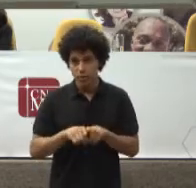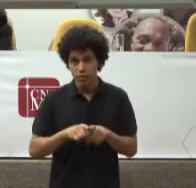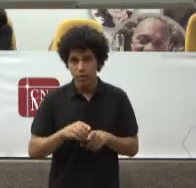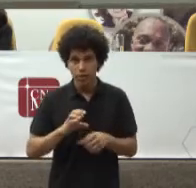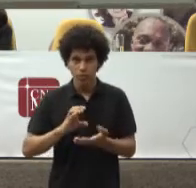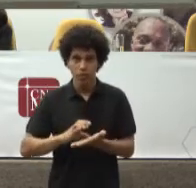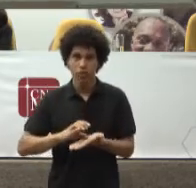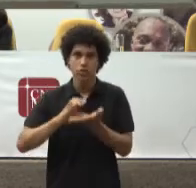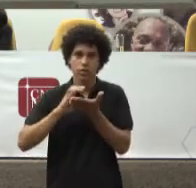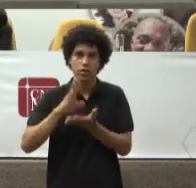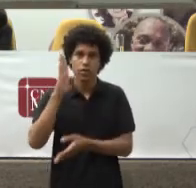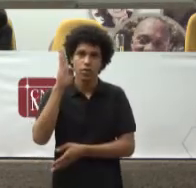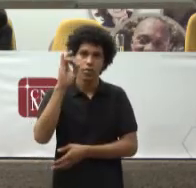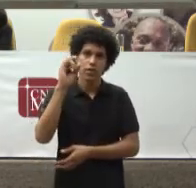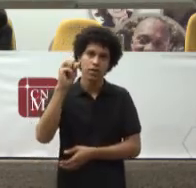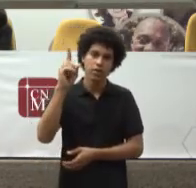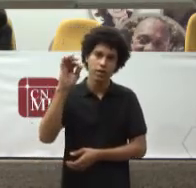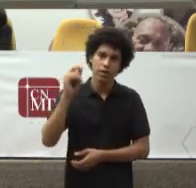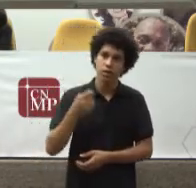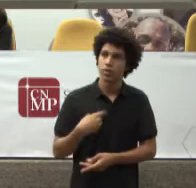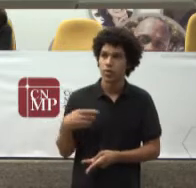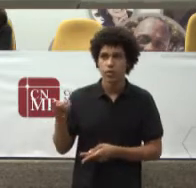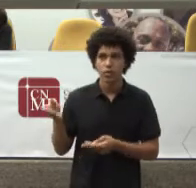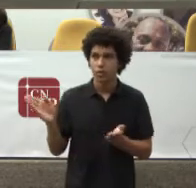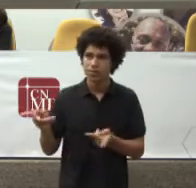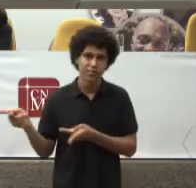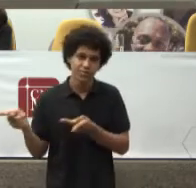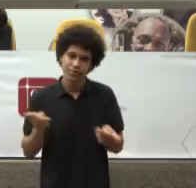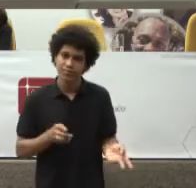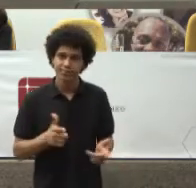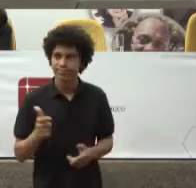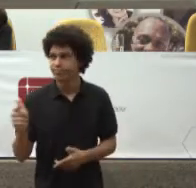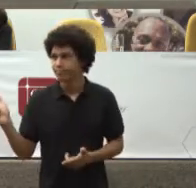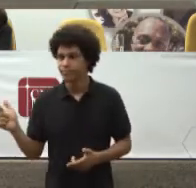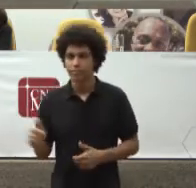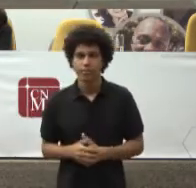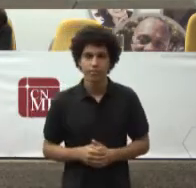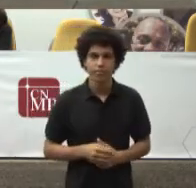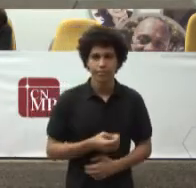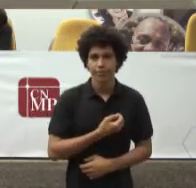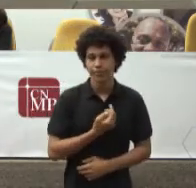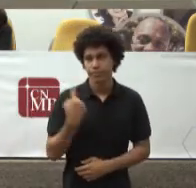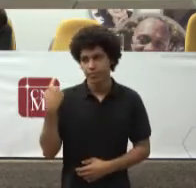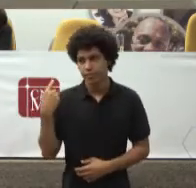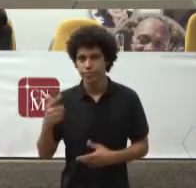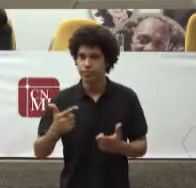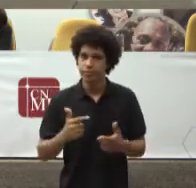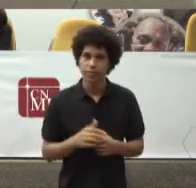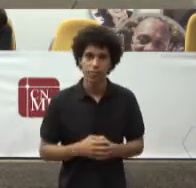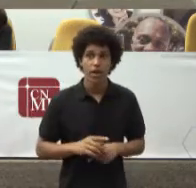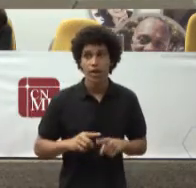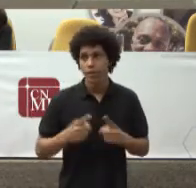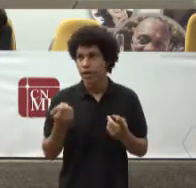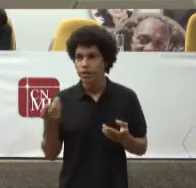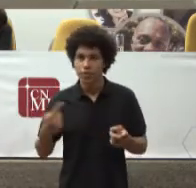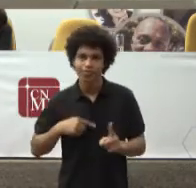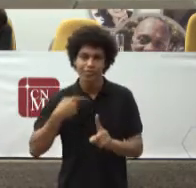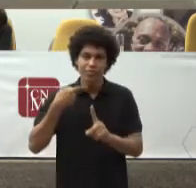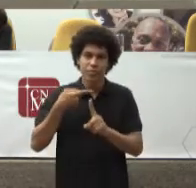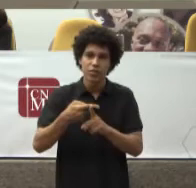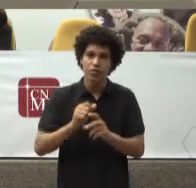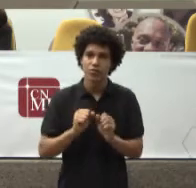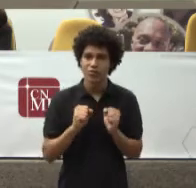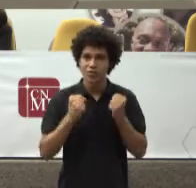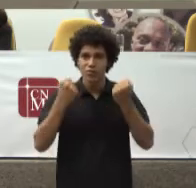Que infelizmente Não pode estar Conosco Nesta manhã Mas que já Veio Se somar Aos esforços Que o